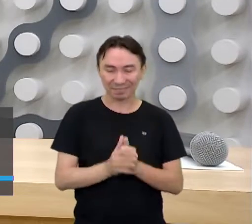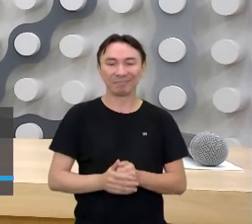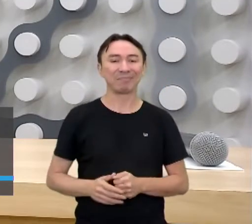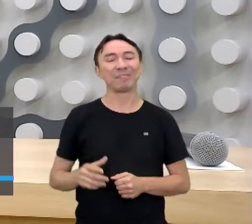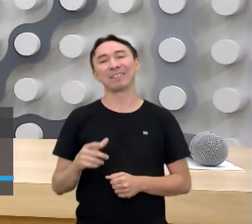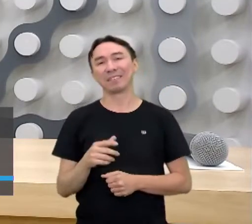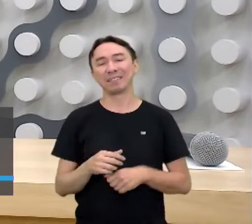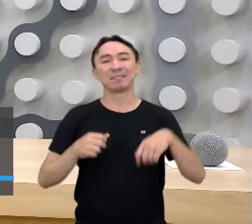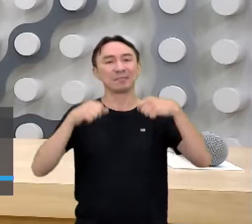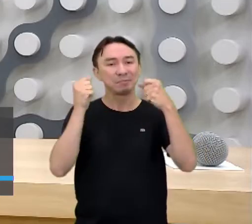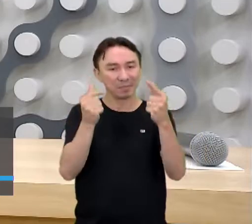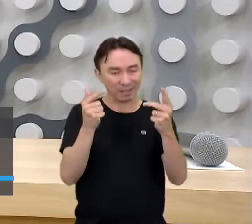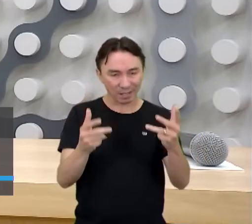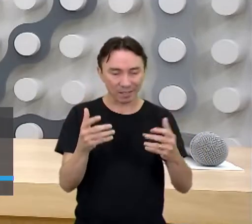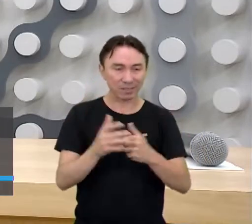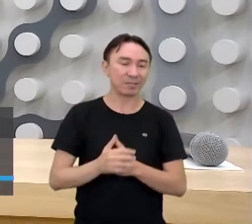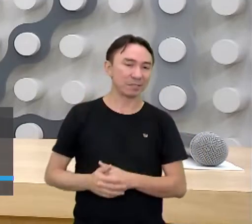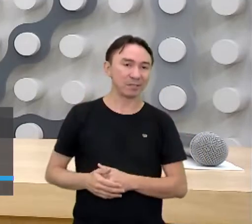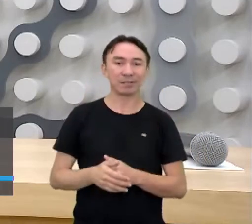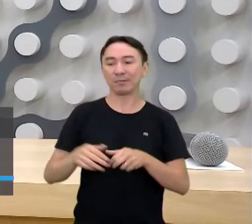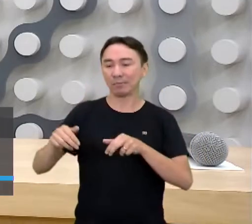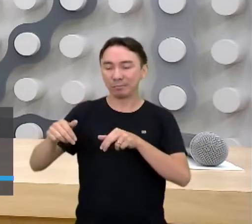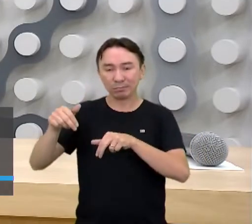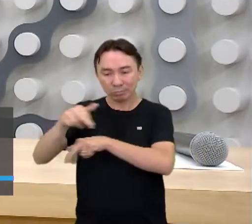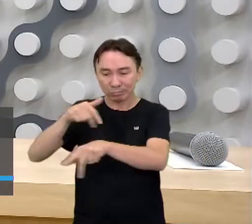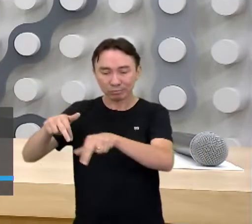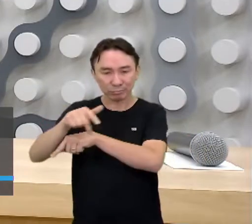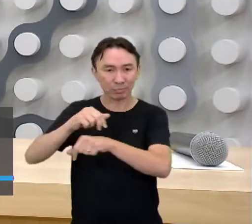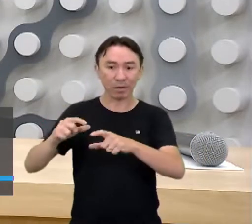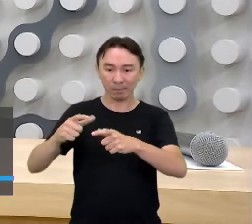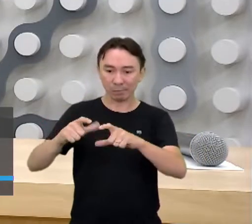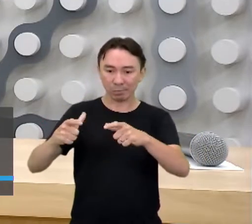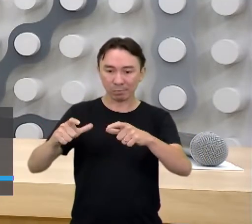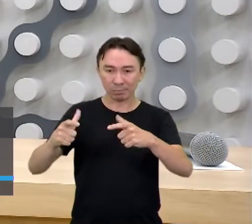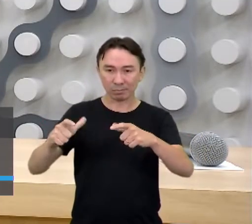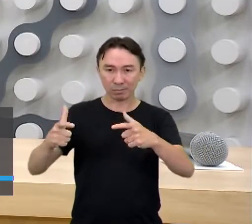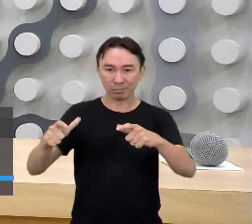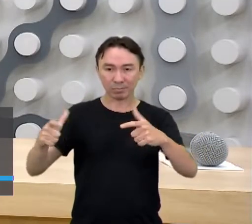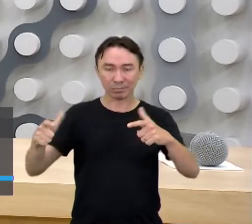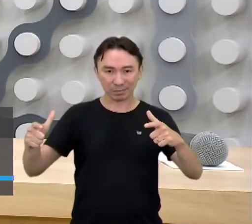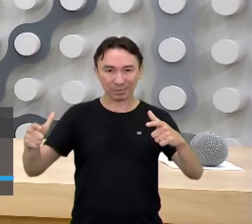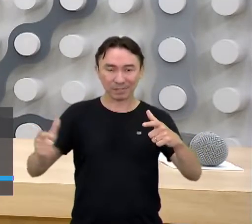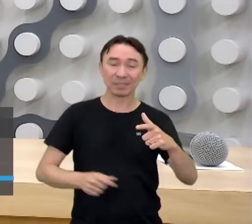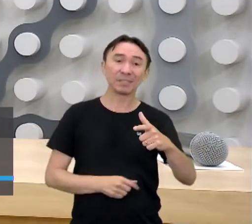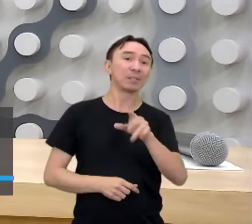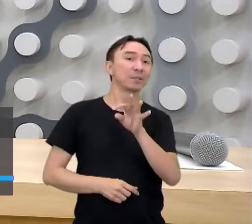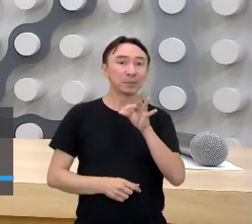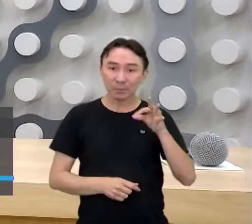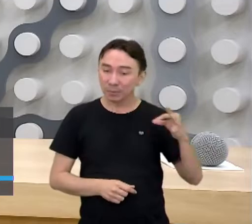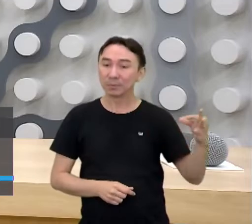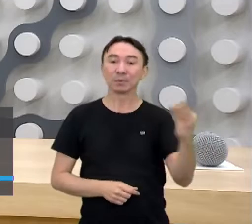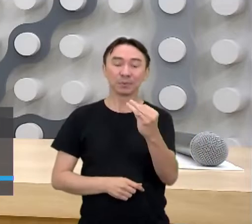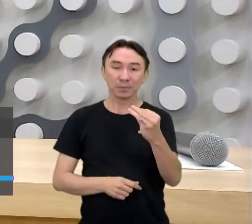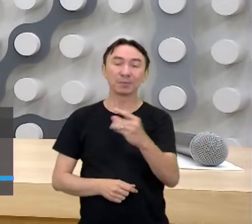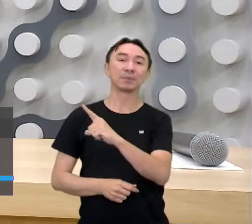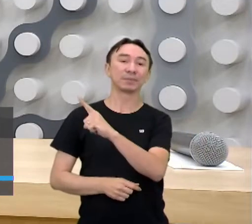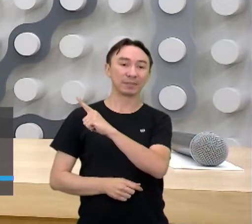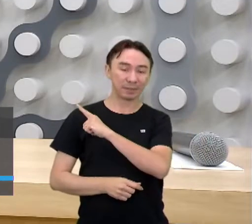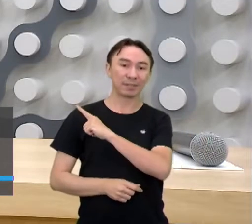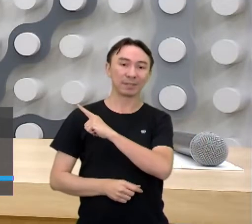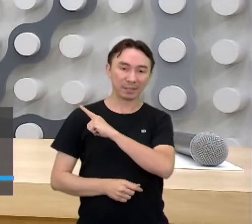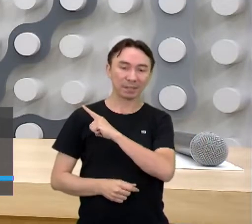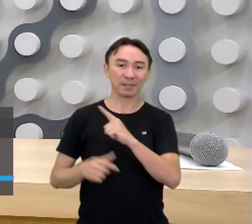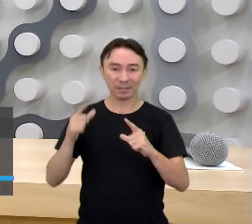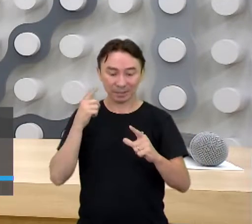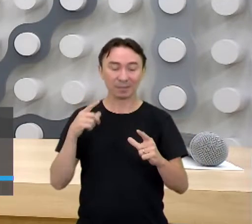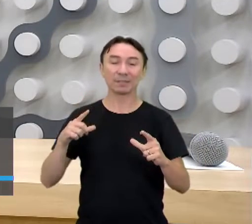vegetativo, né, desses conceitos populacionais, né, tudo isso aí está agregado aí neste componente aí que vocês